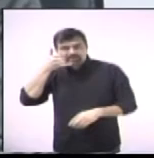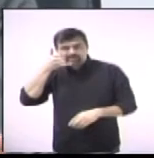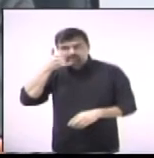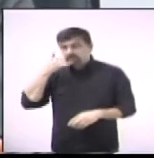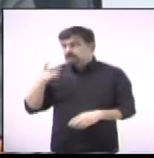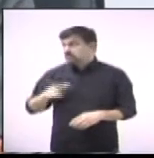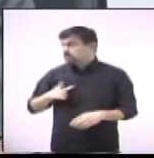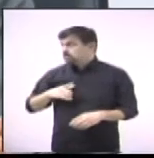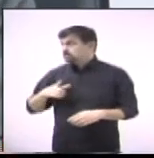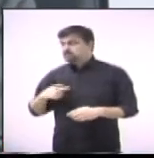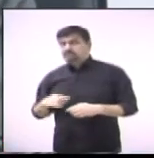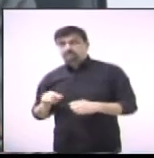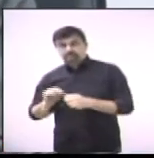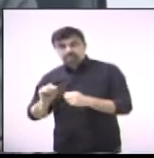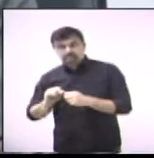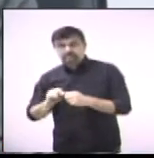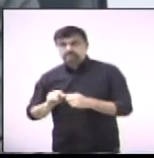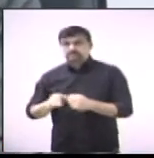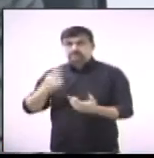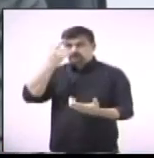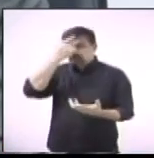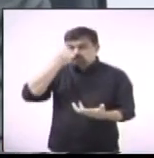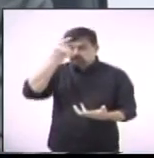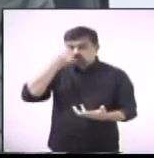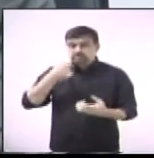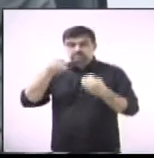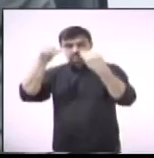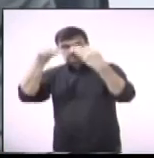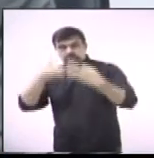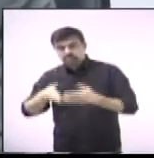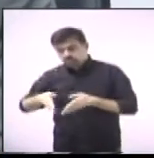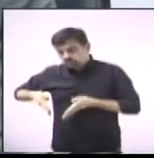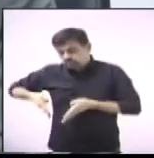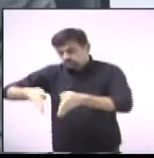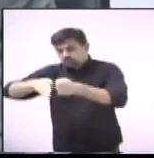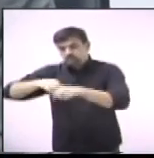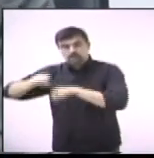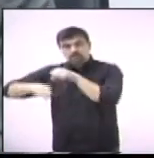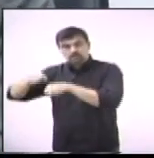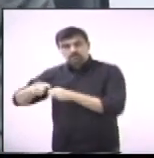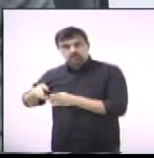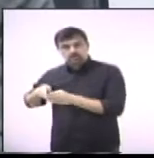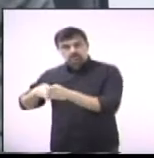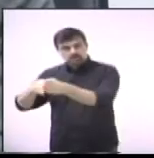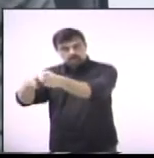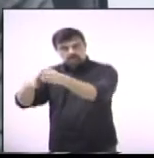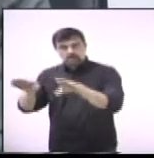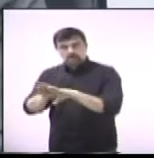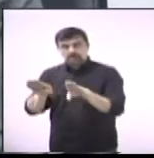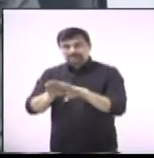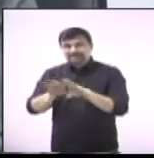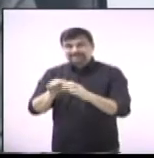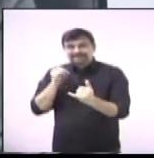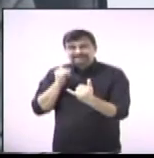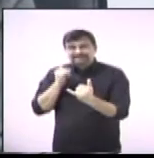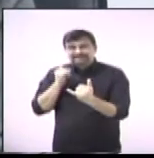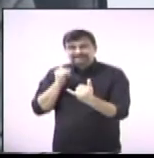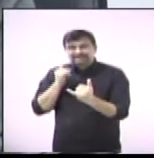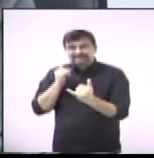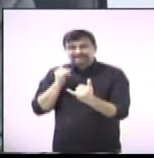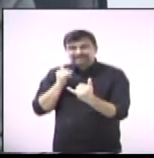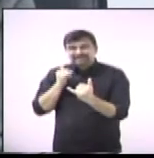fizeram algumas reivindicações de Ossinho sobre ciclovia, sobre o movimento do trânsito. Está quase que